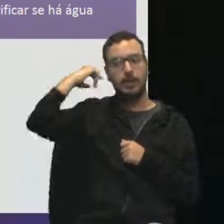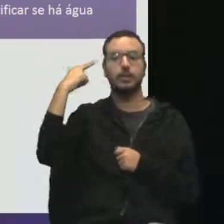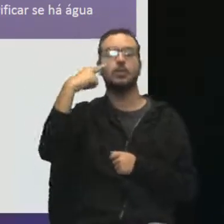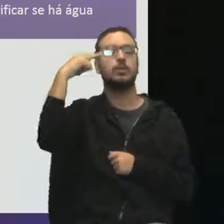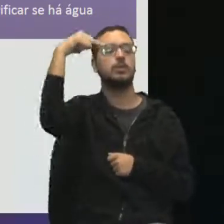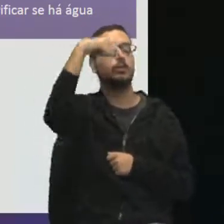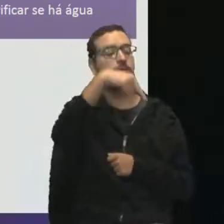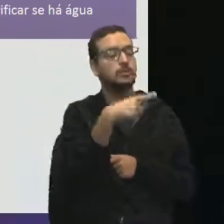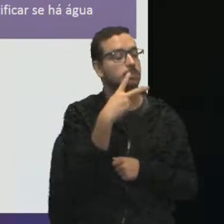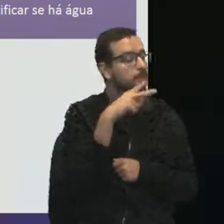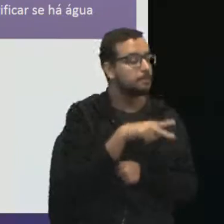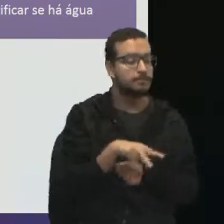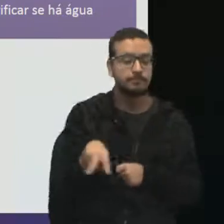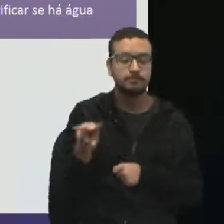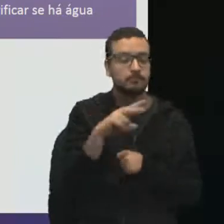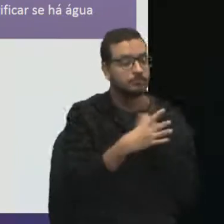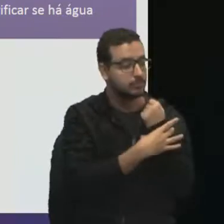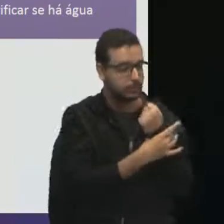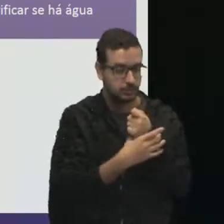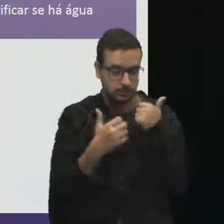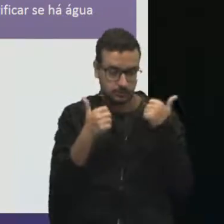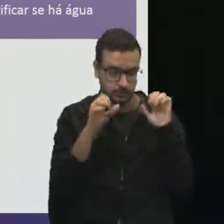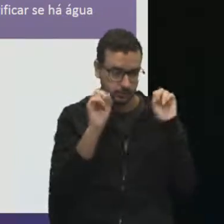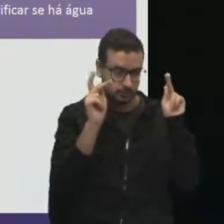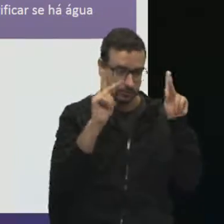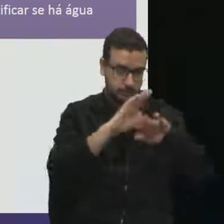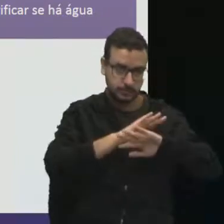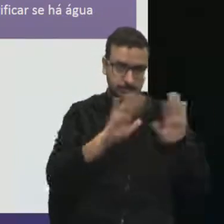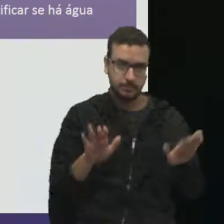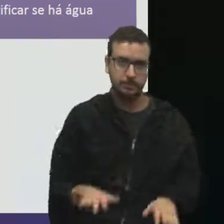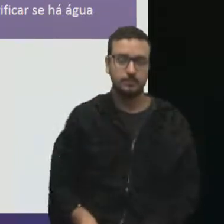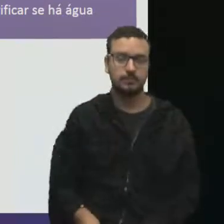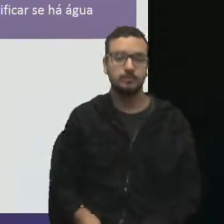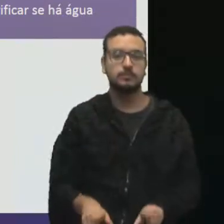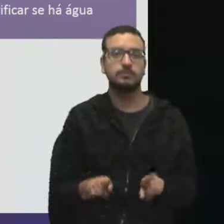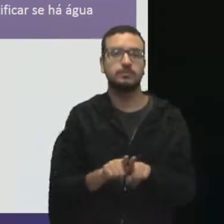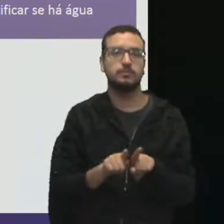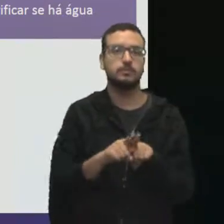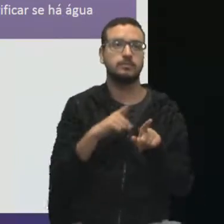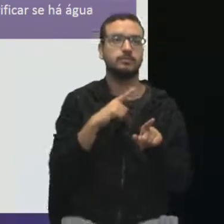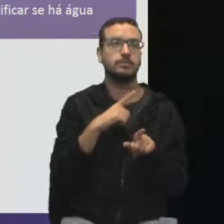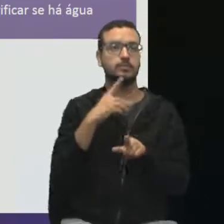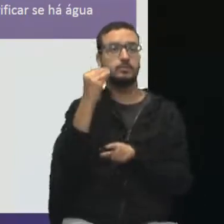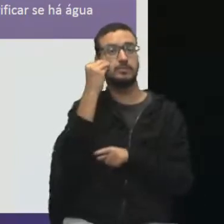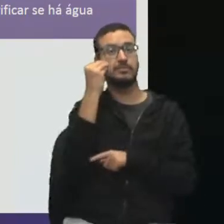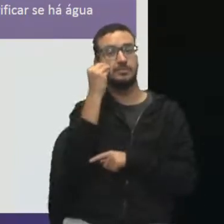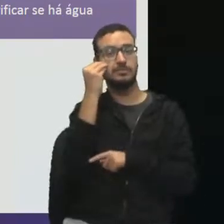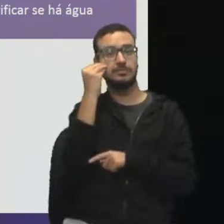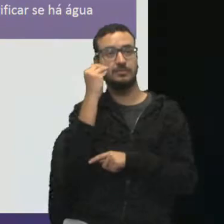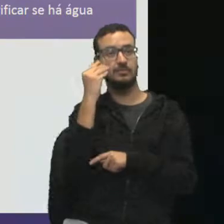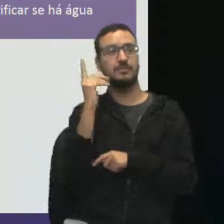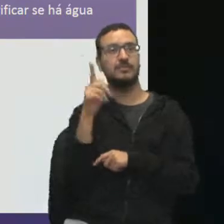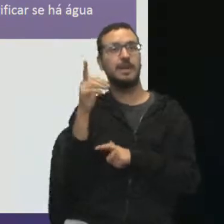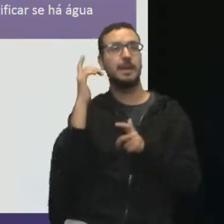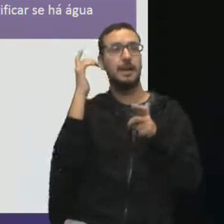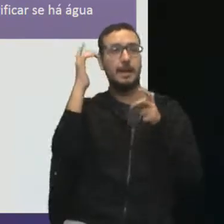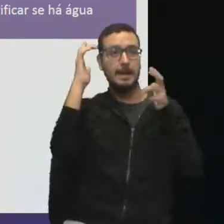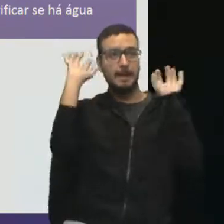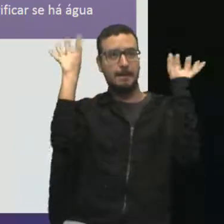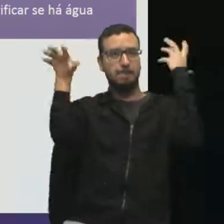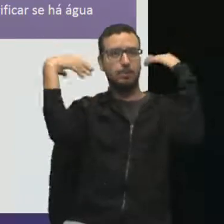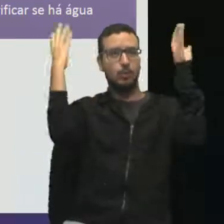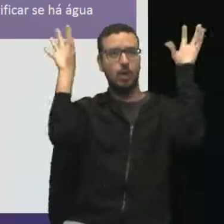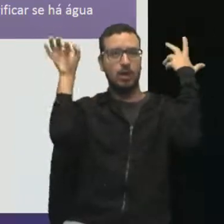Além disso, vamos fazer testes de ambulância, verificar se tem água em tudo, se está tudo funcionando.